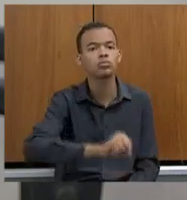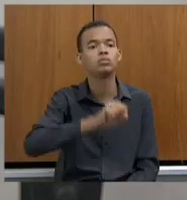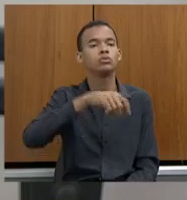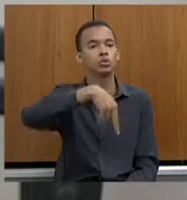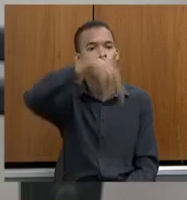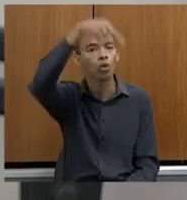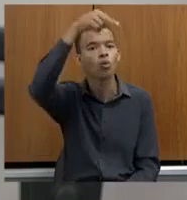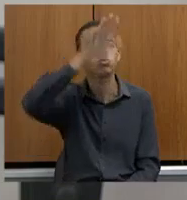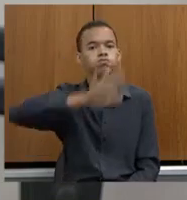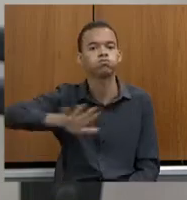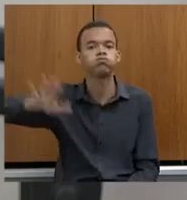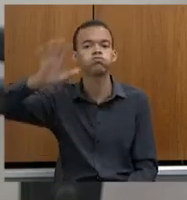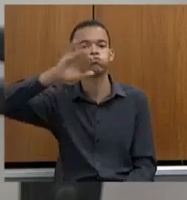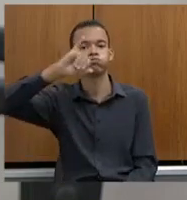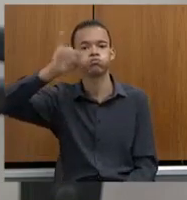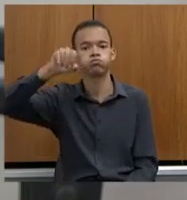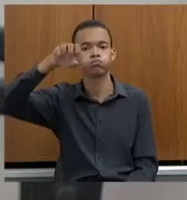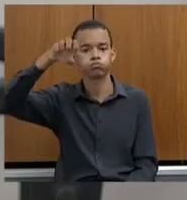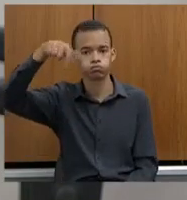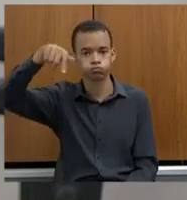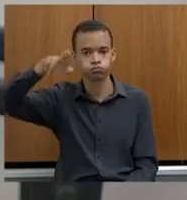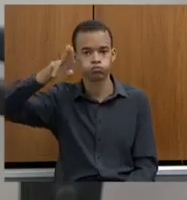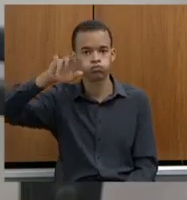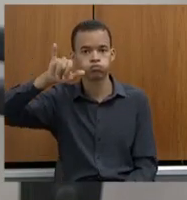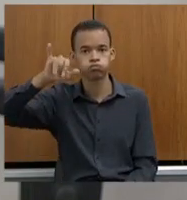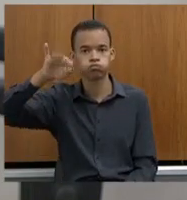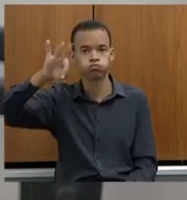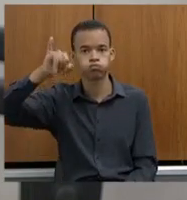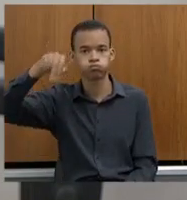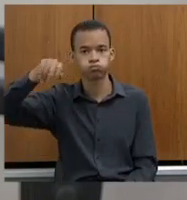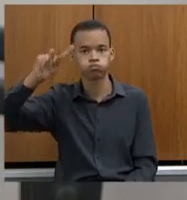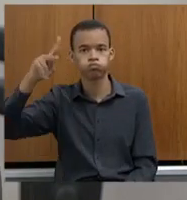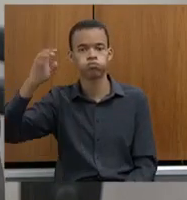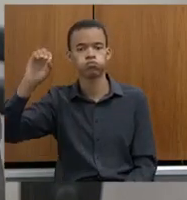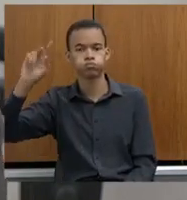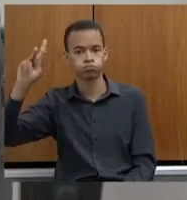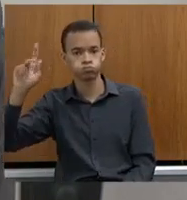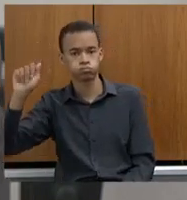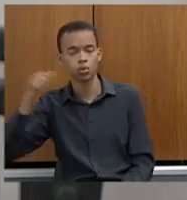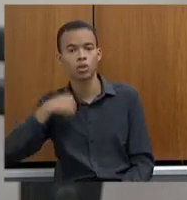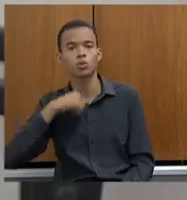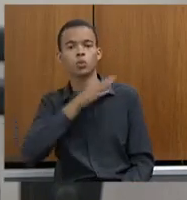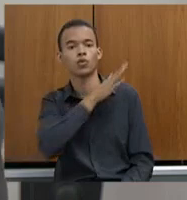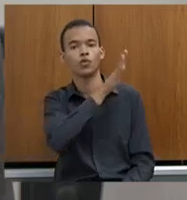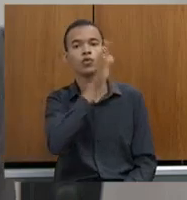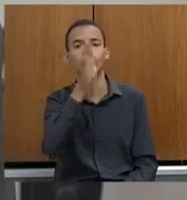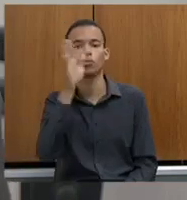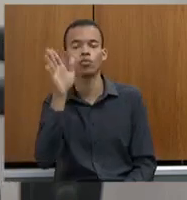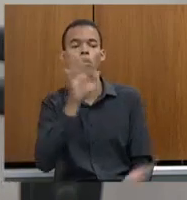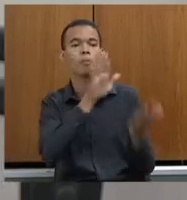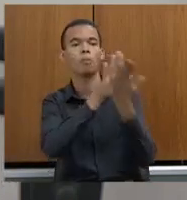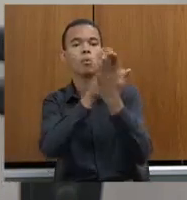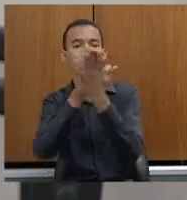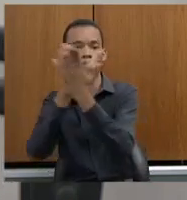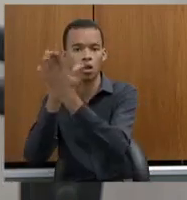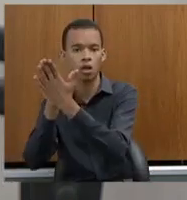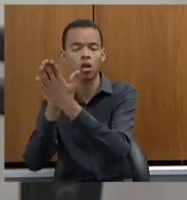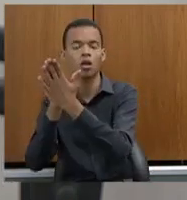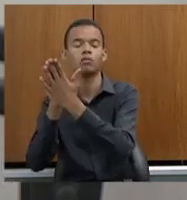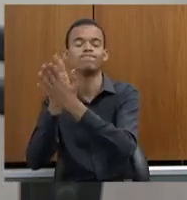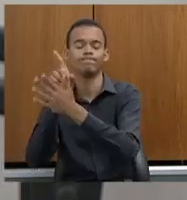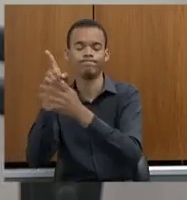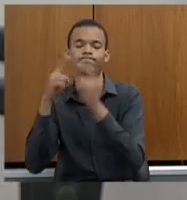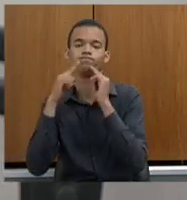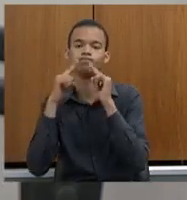fui no Jequitonha, a gente vê a reclamação. Então, otimizou, fez aqui uma otimização dos